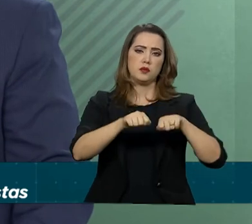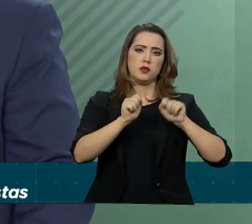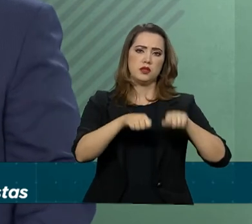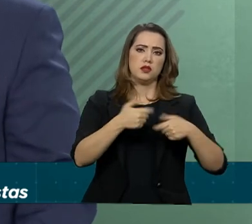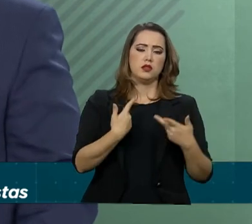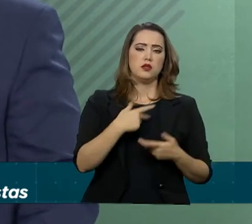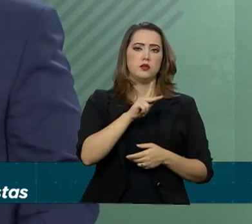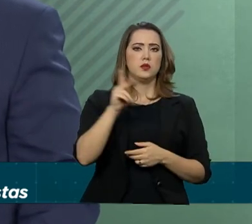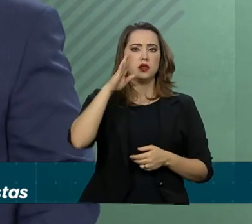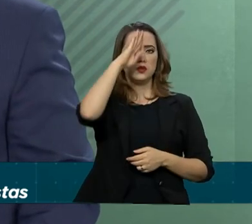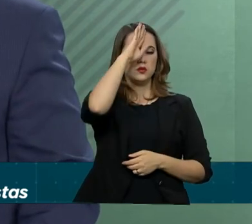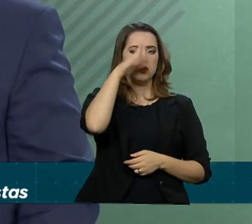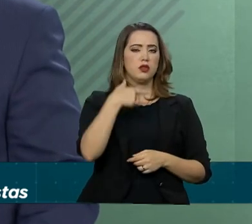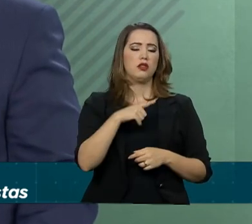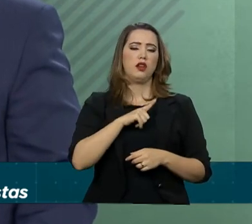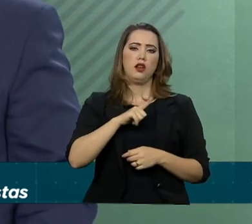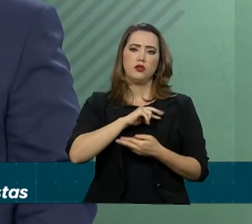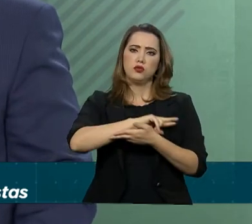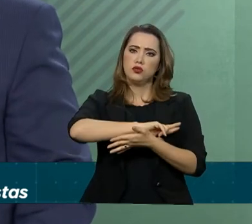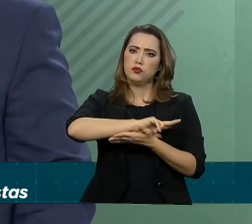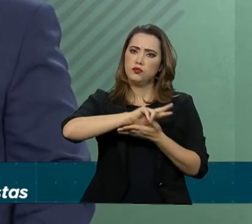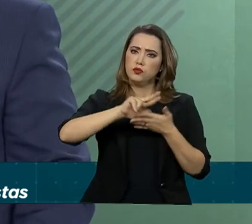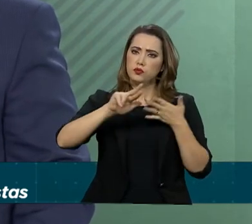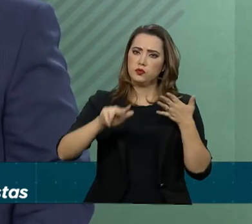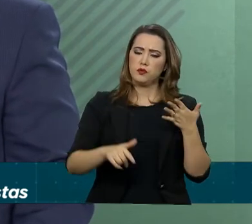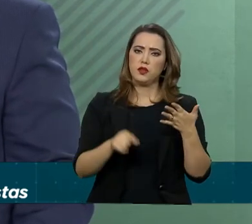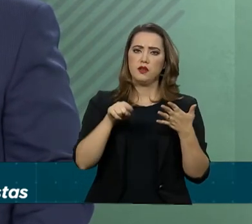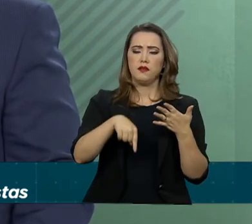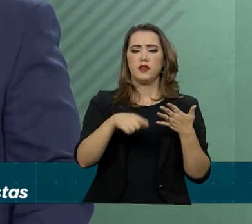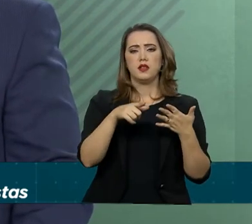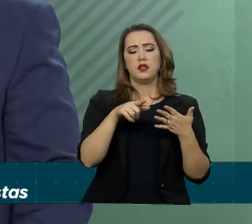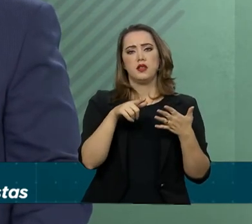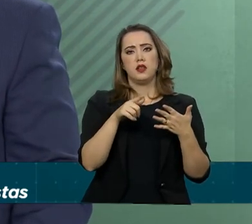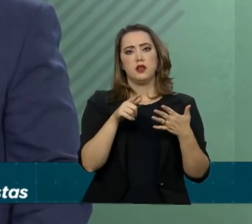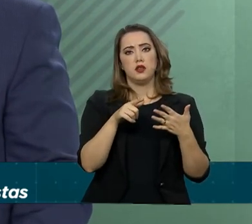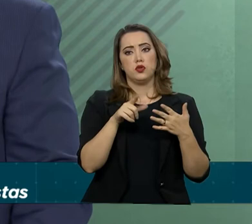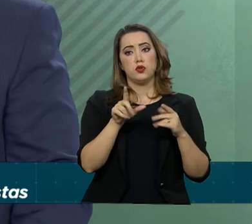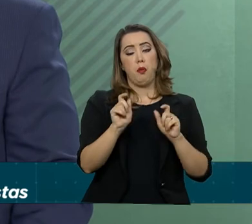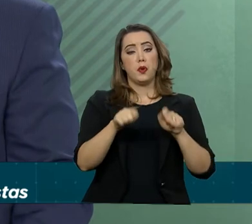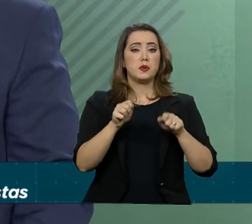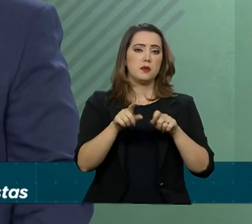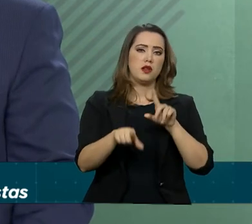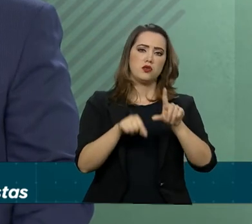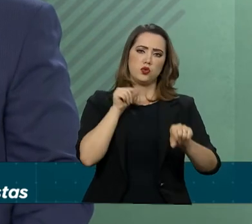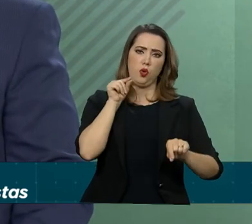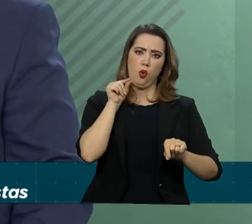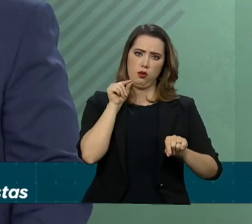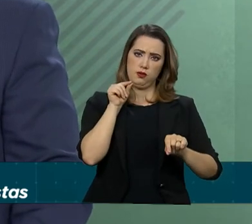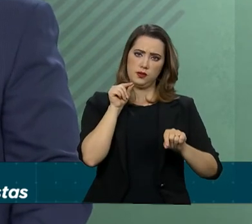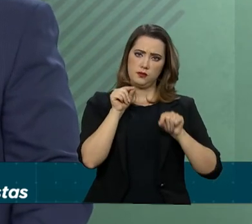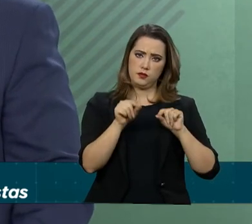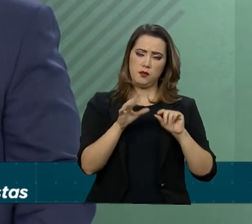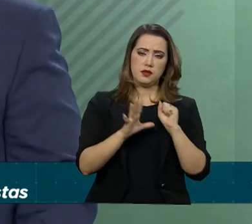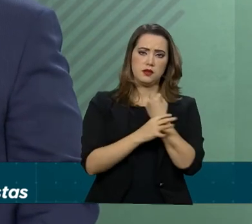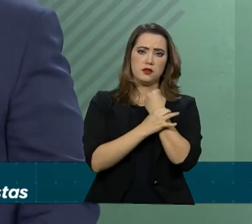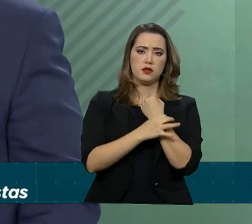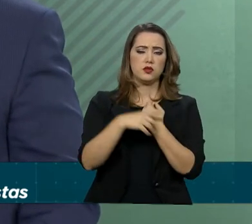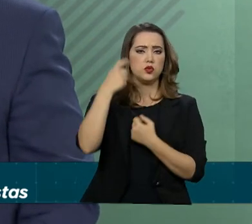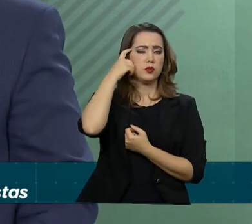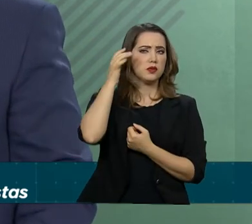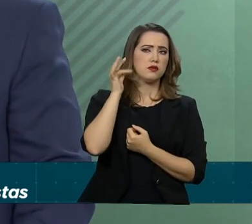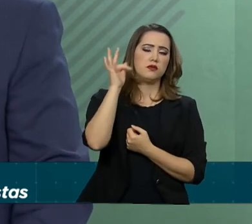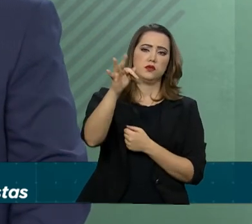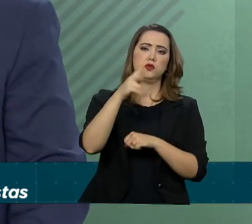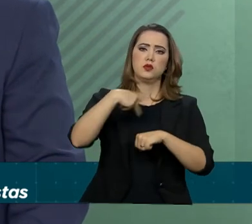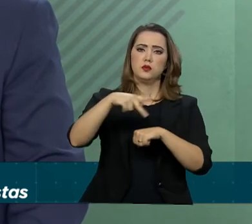presidente tem um amplo espectro a selecionar e, com a segurança de quem pensa no futuro do